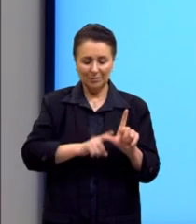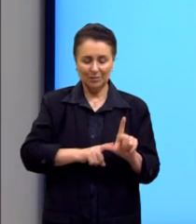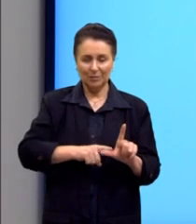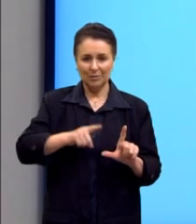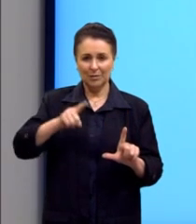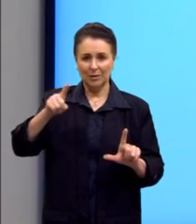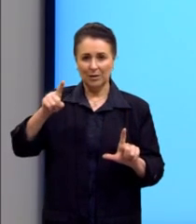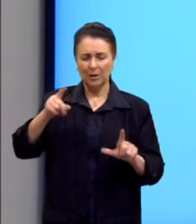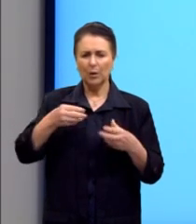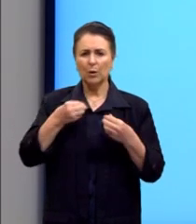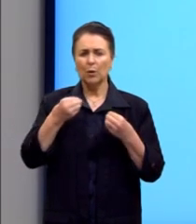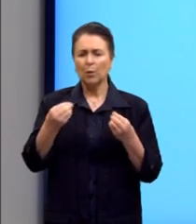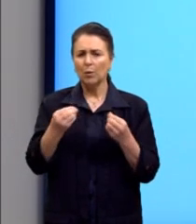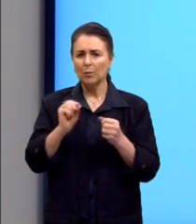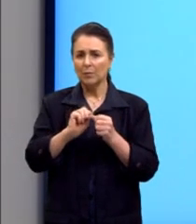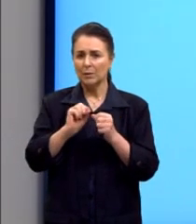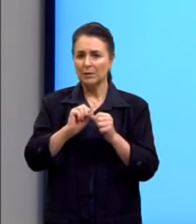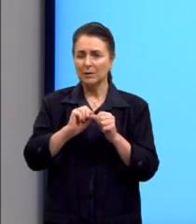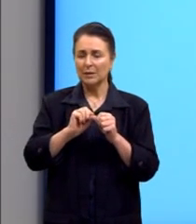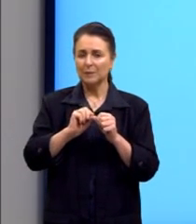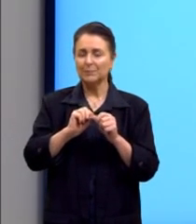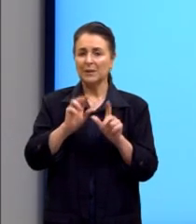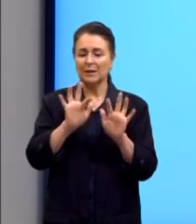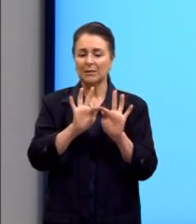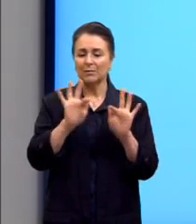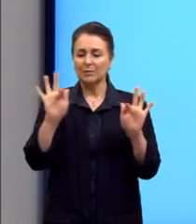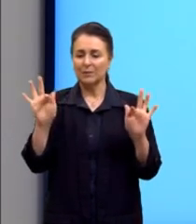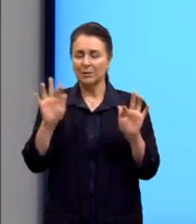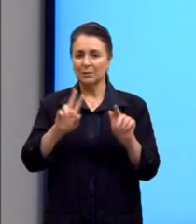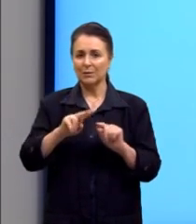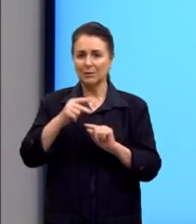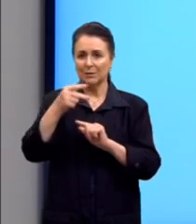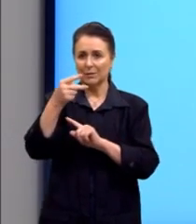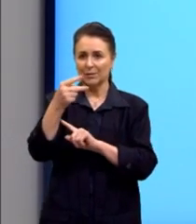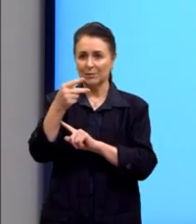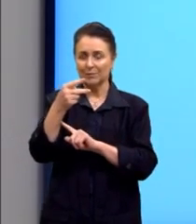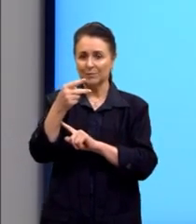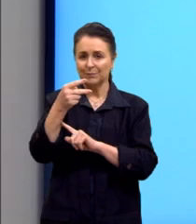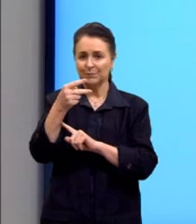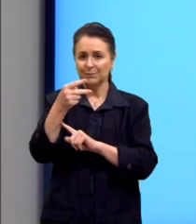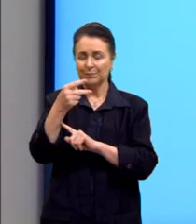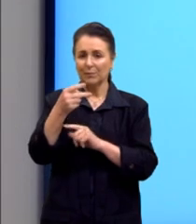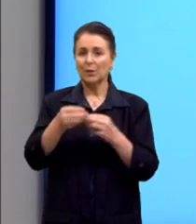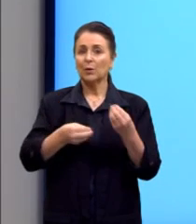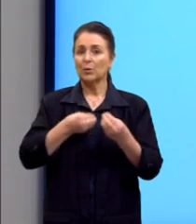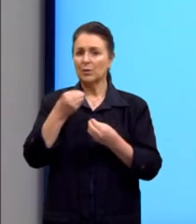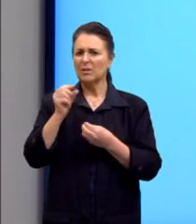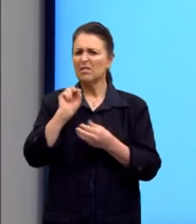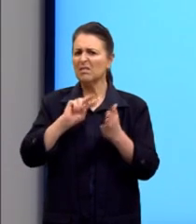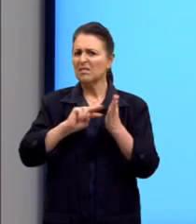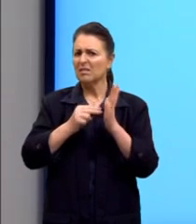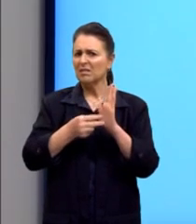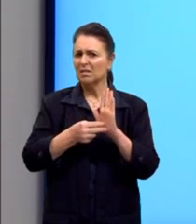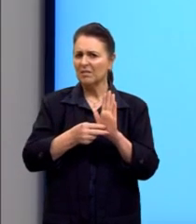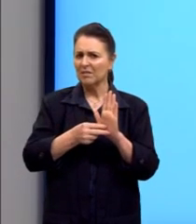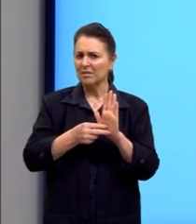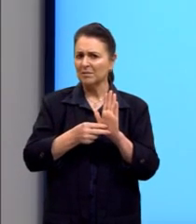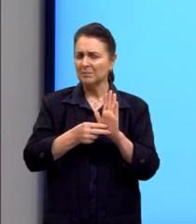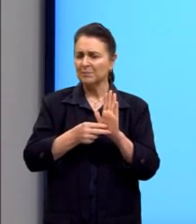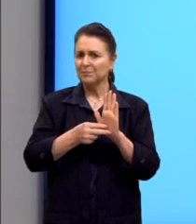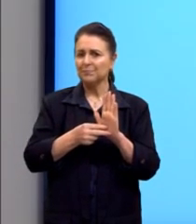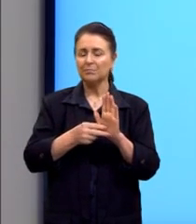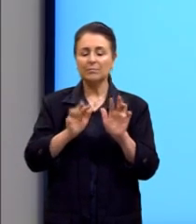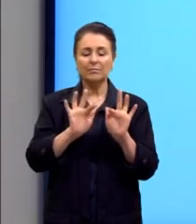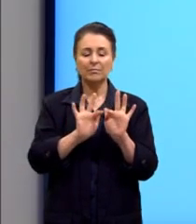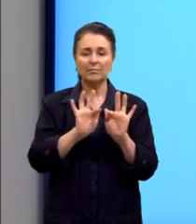né, como definir uma função exponencial. Então, nós definimos como função exponencial, uma